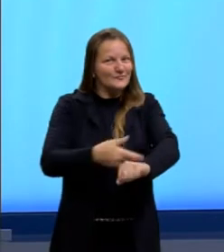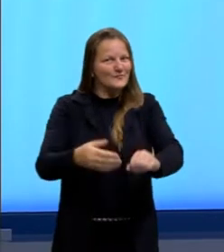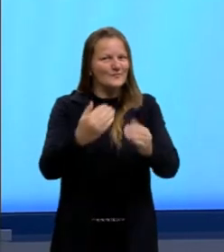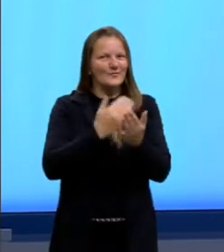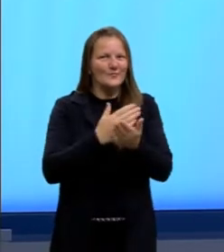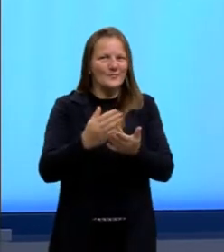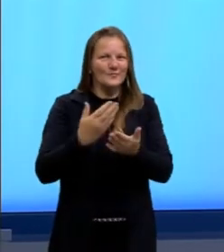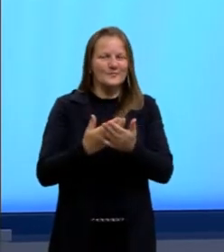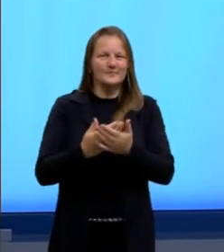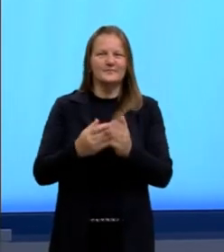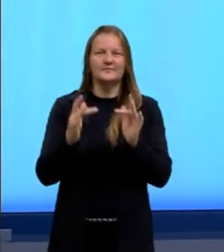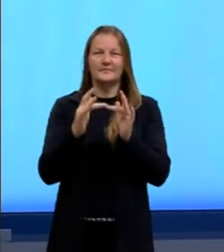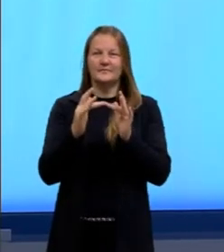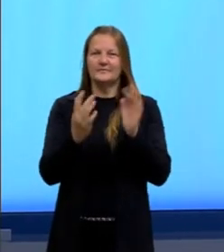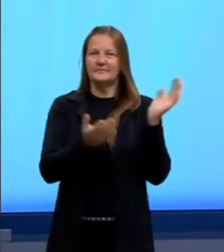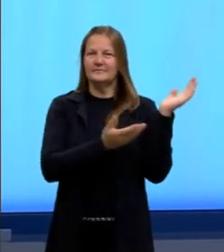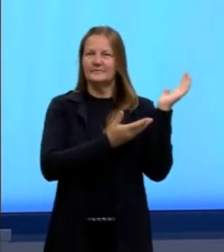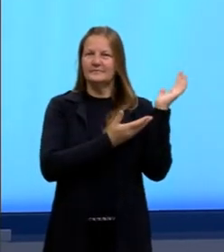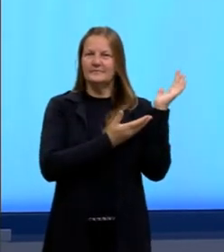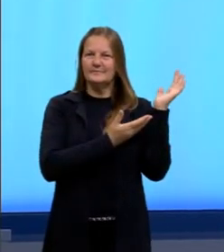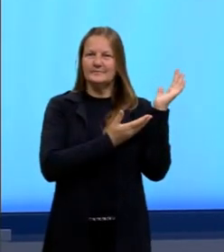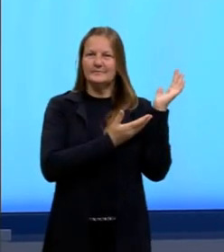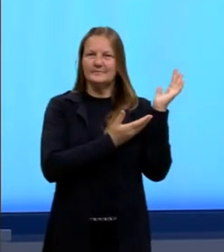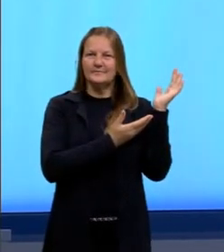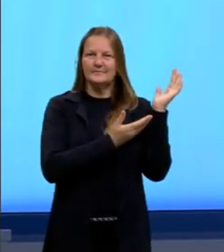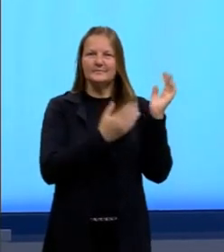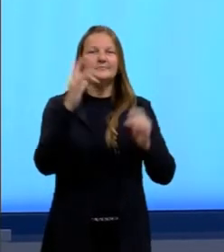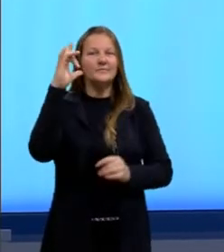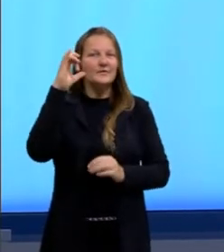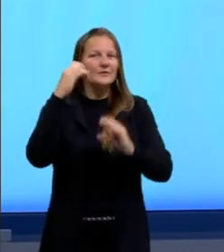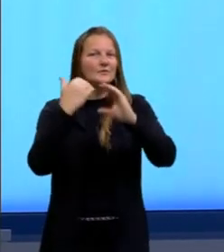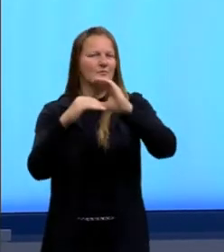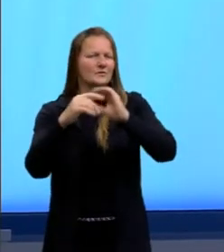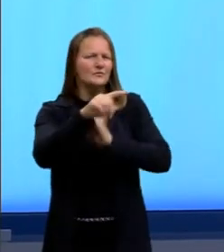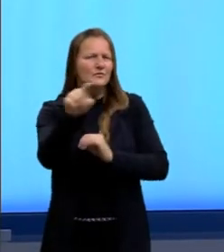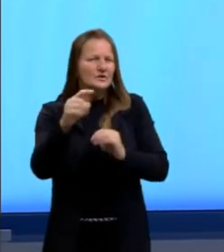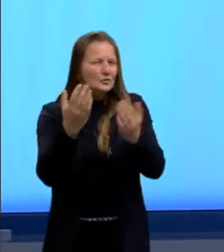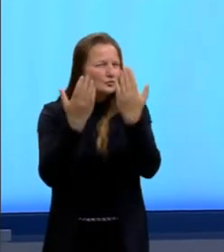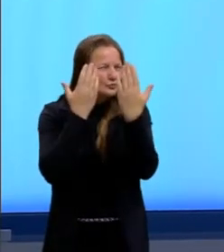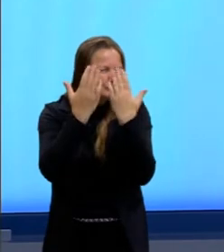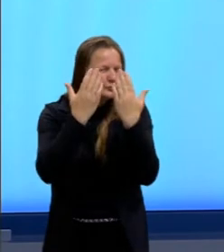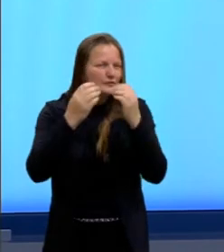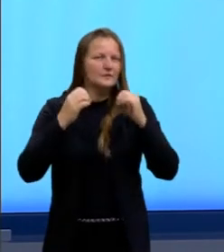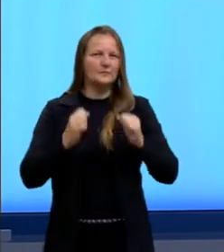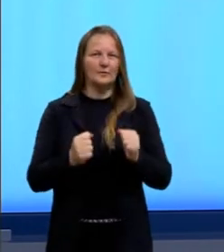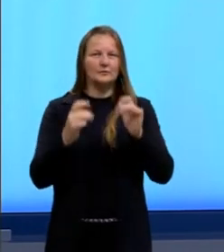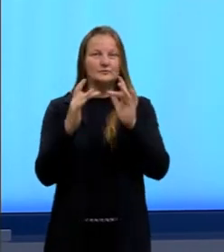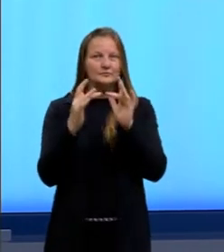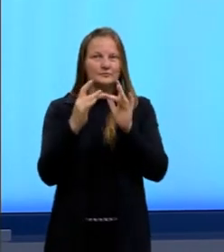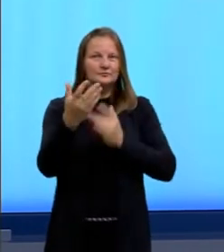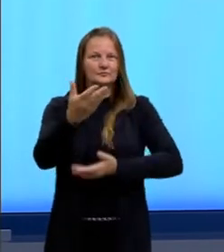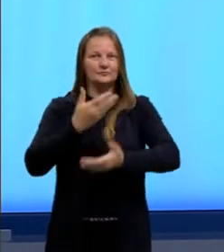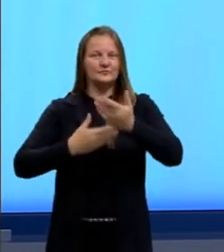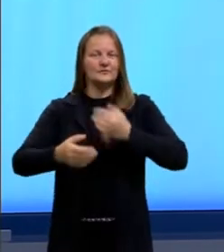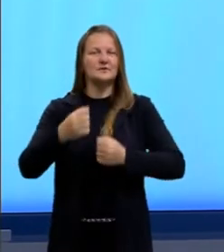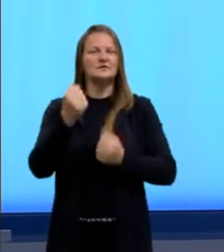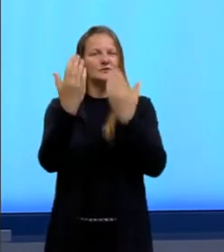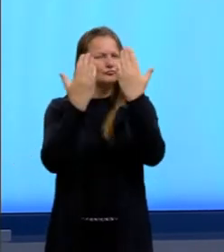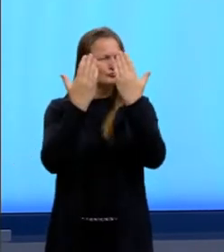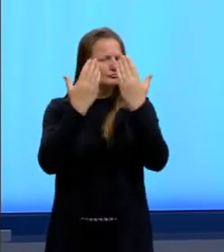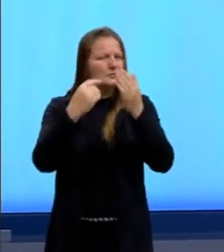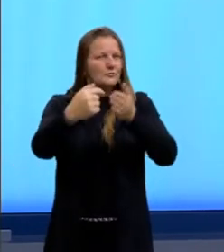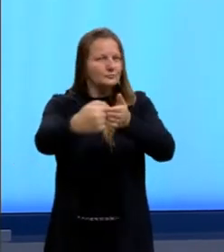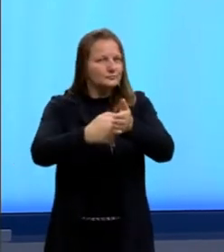meus contatos, meu Instagram e meu e-mail, tu tem alguma dúvida, tu tem alguma questão aí que tu queira